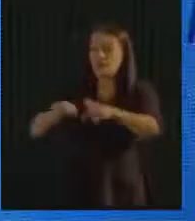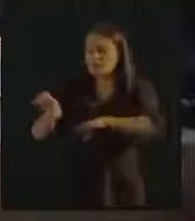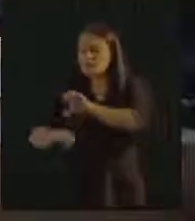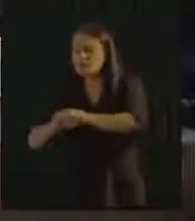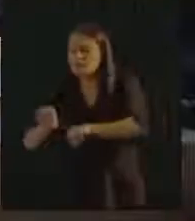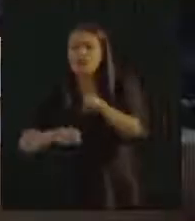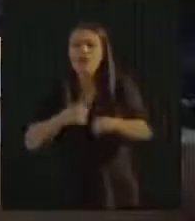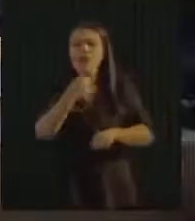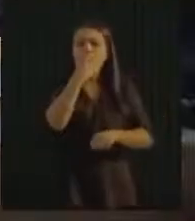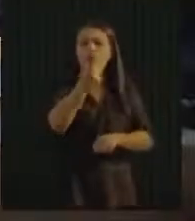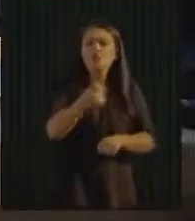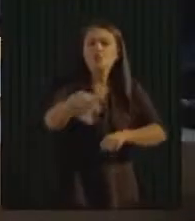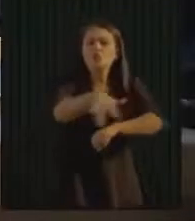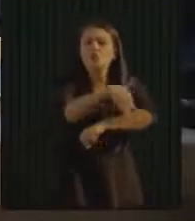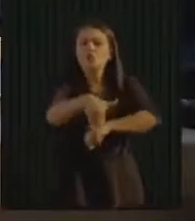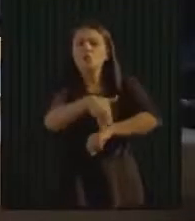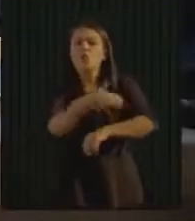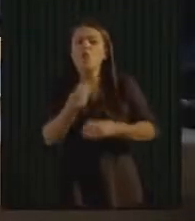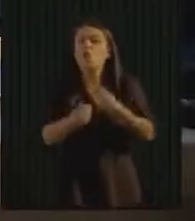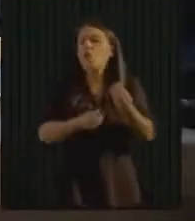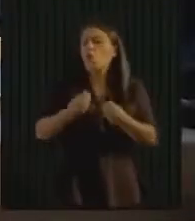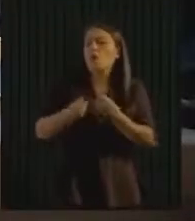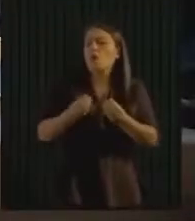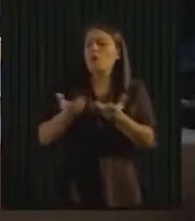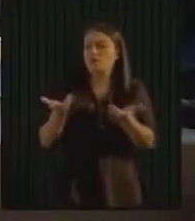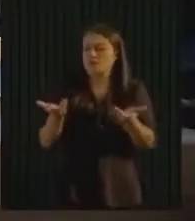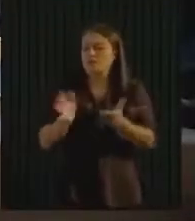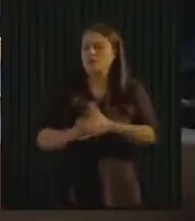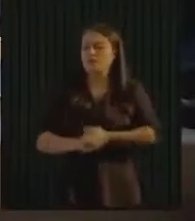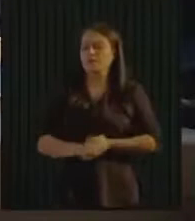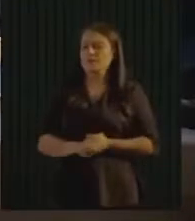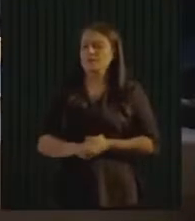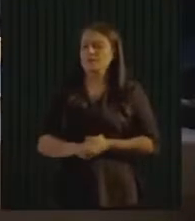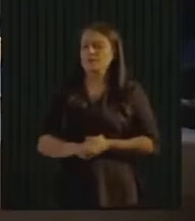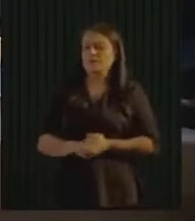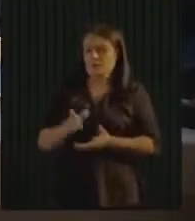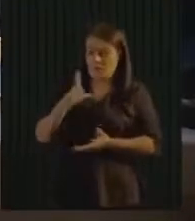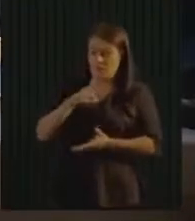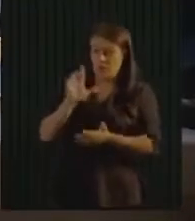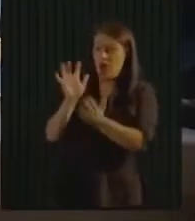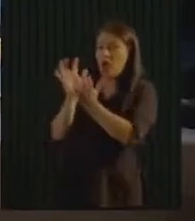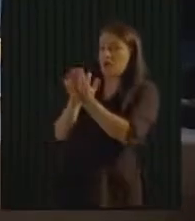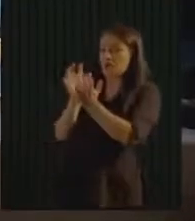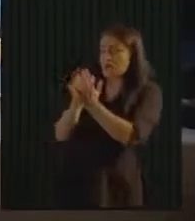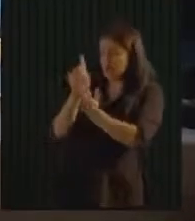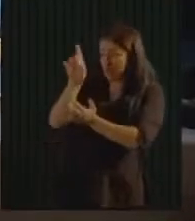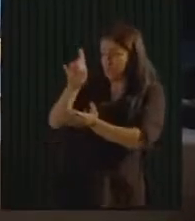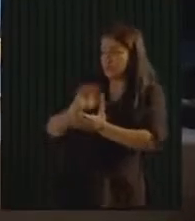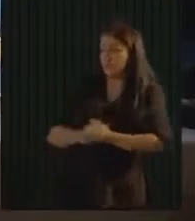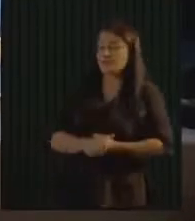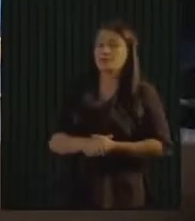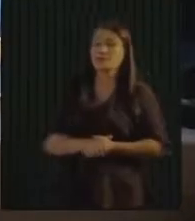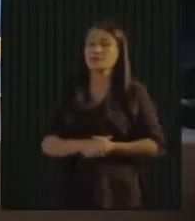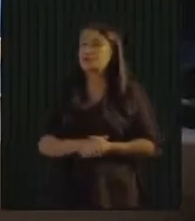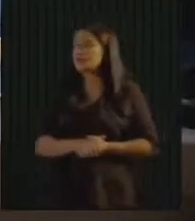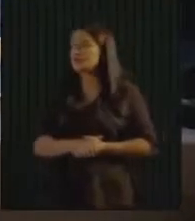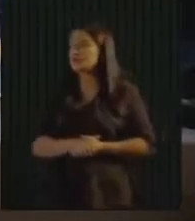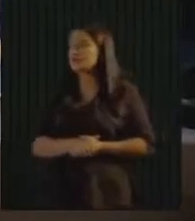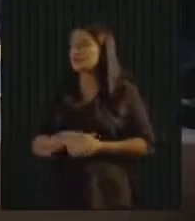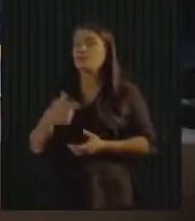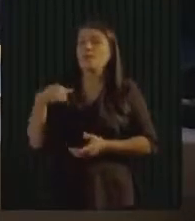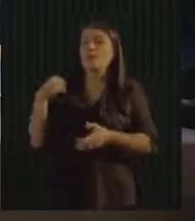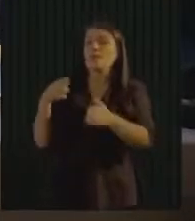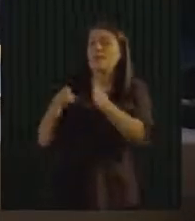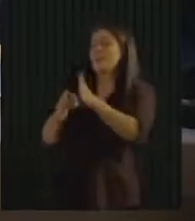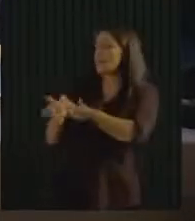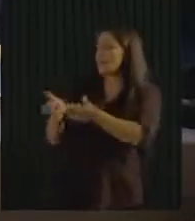como que essa sinalização sensibilizou a cidade. E eu vou perguntar para o Topaz, porque o